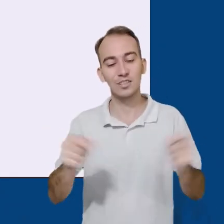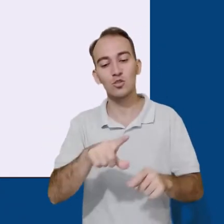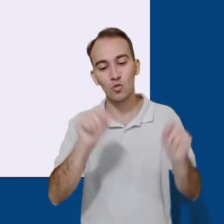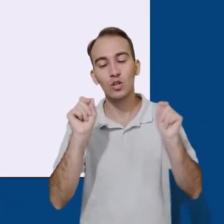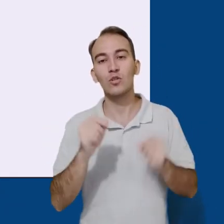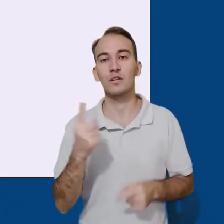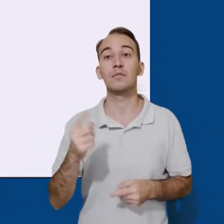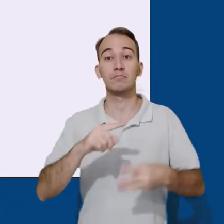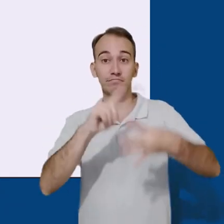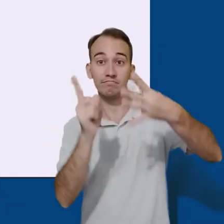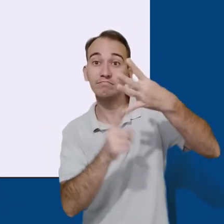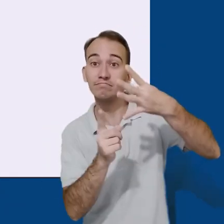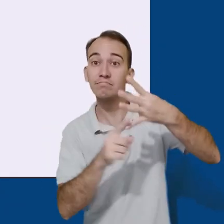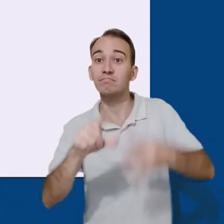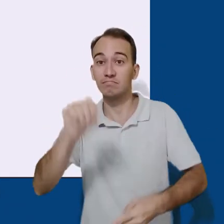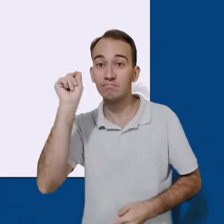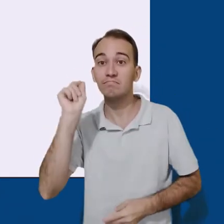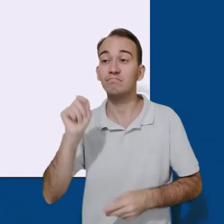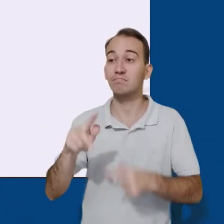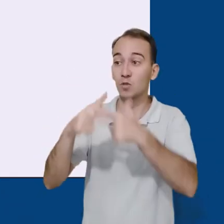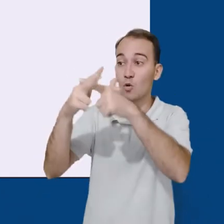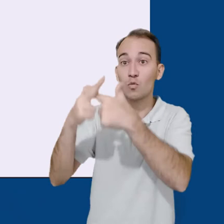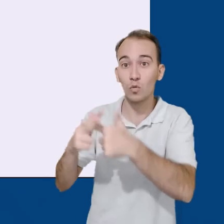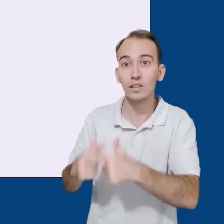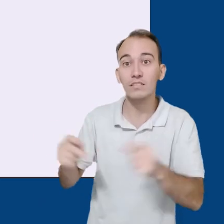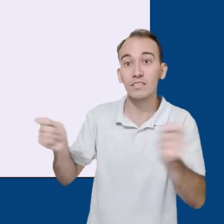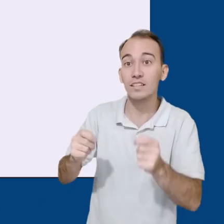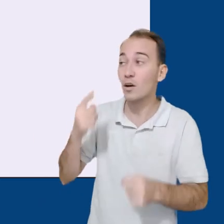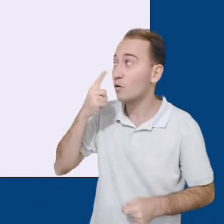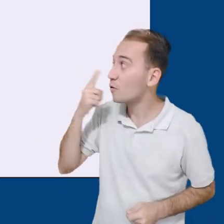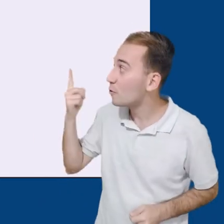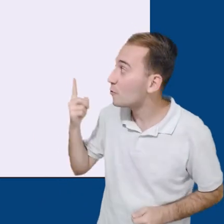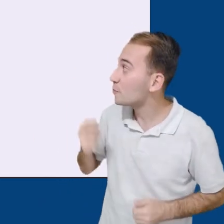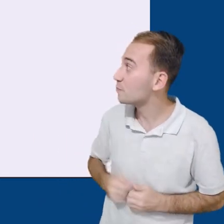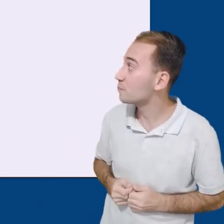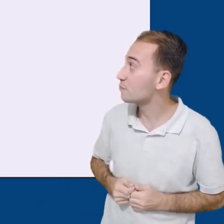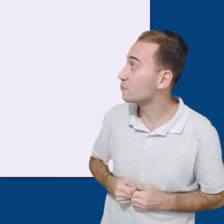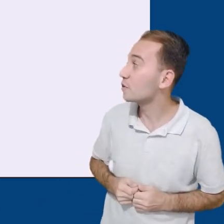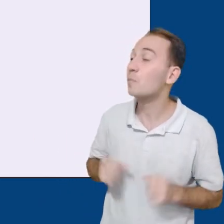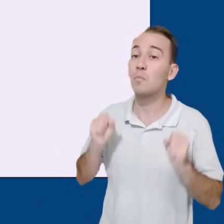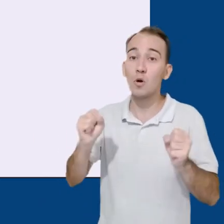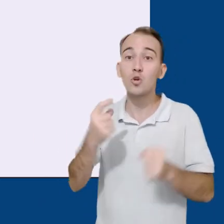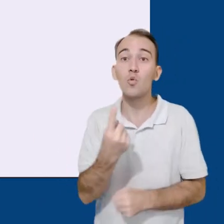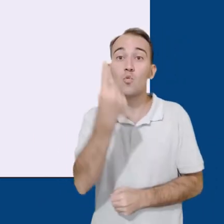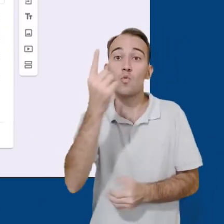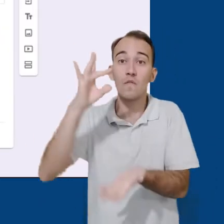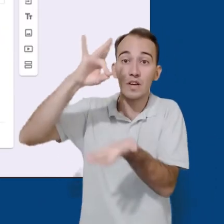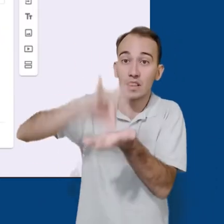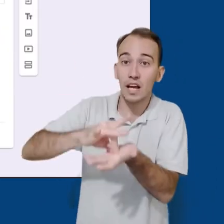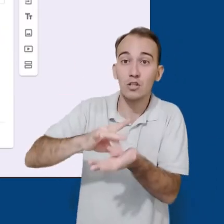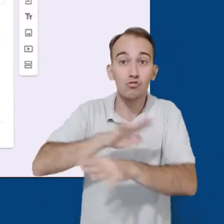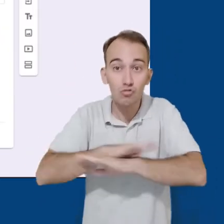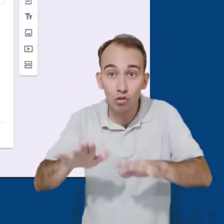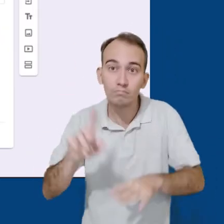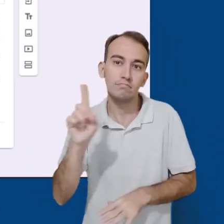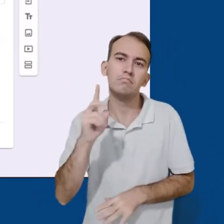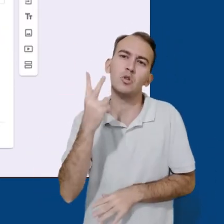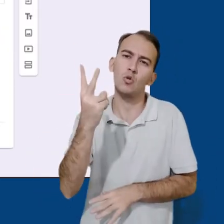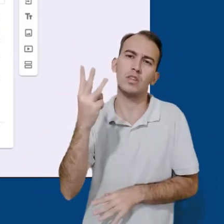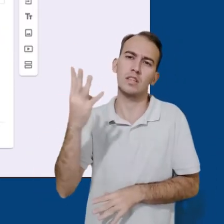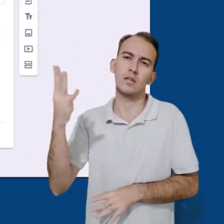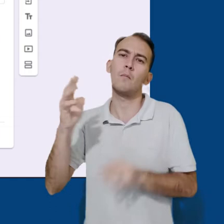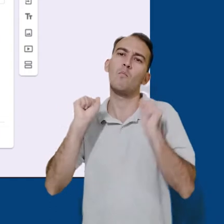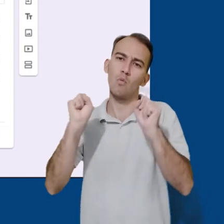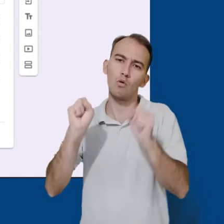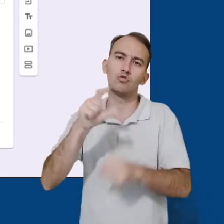resposta também. Só que dessa maneira, o participante pode escolher várias respostas de uma vez, em vez de uma única. Seguindo pelas opções de